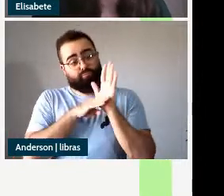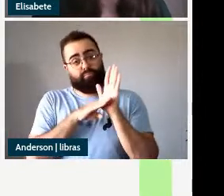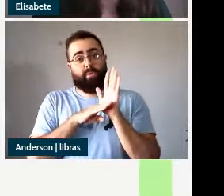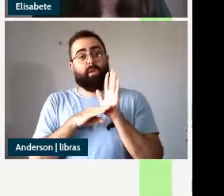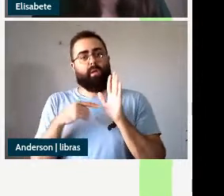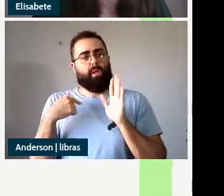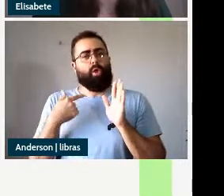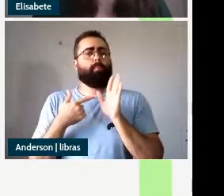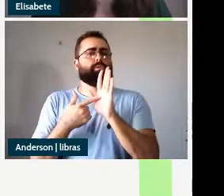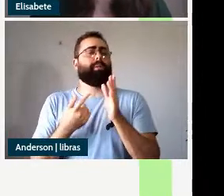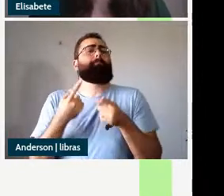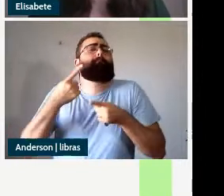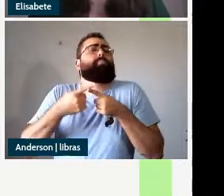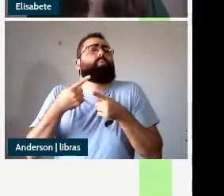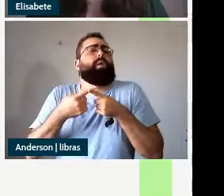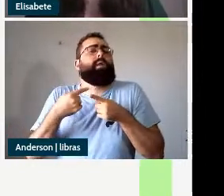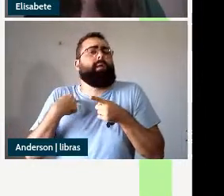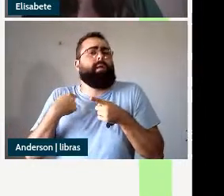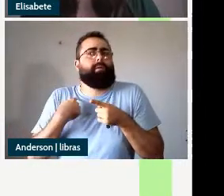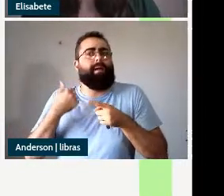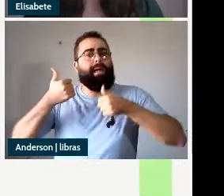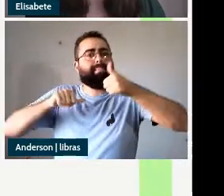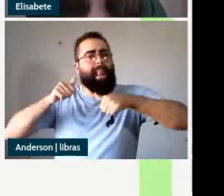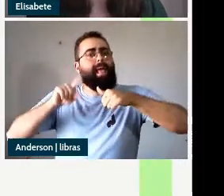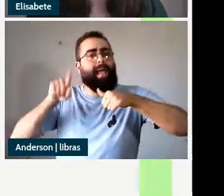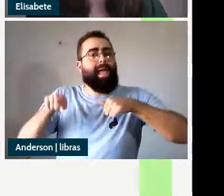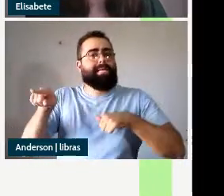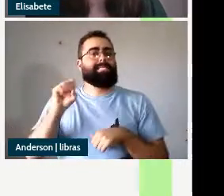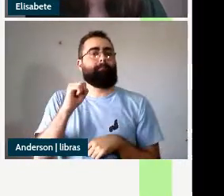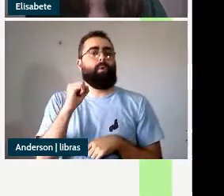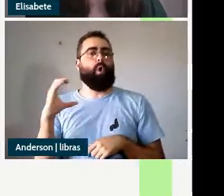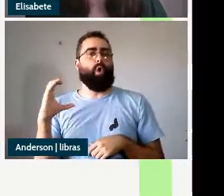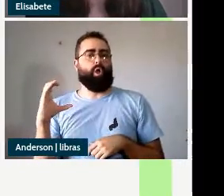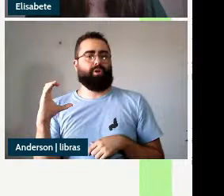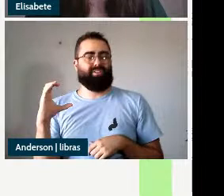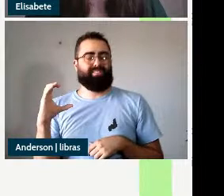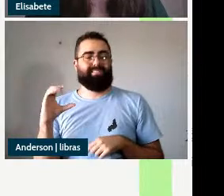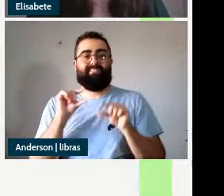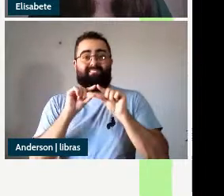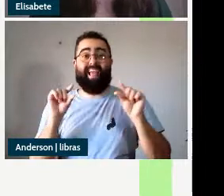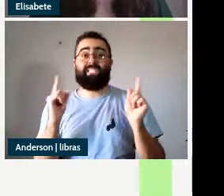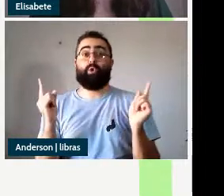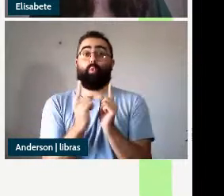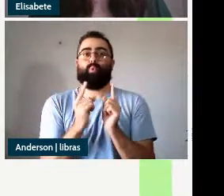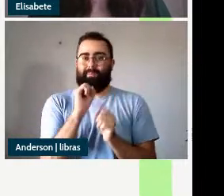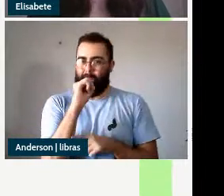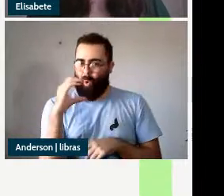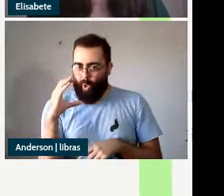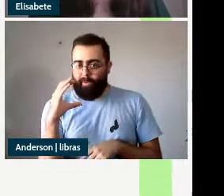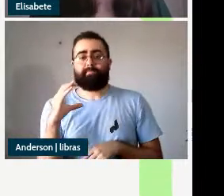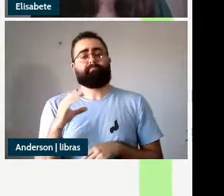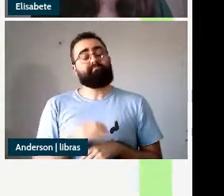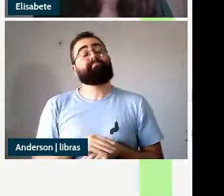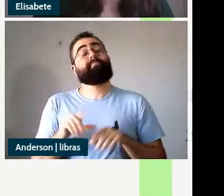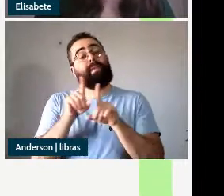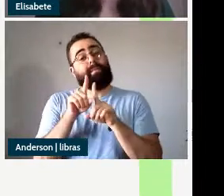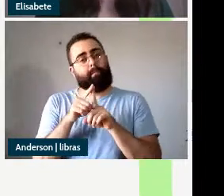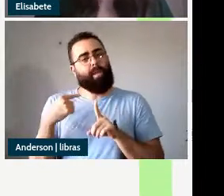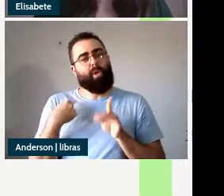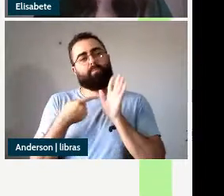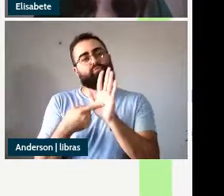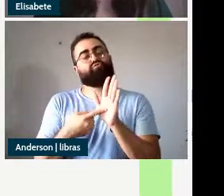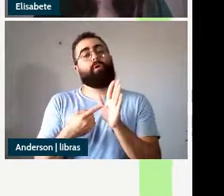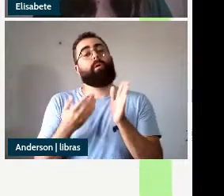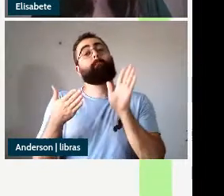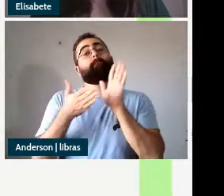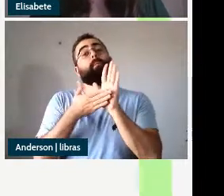construções na sequência eu vou resumir a proposta de derivação apresentada na dissertação e por